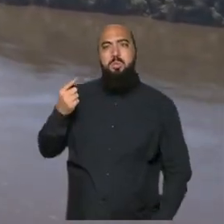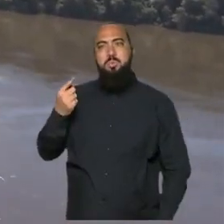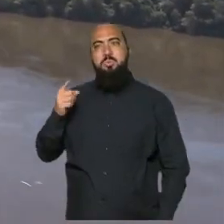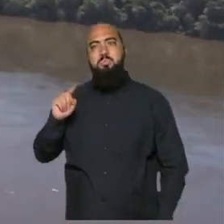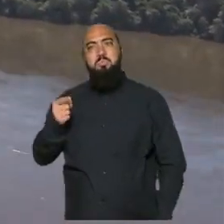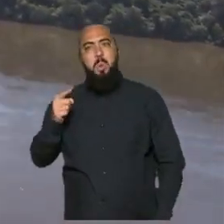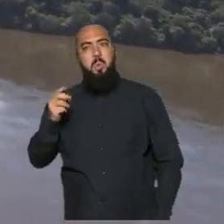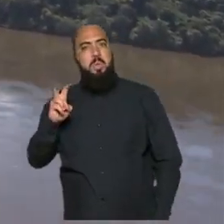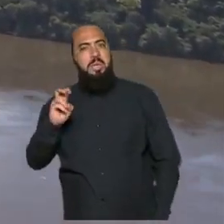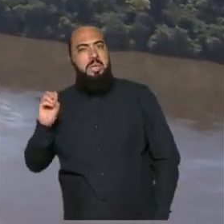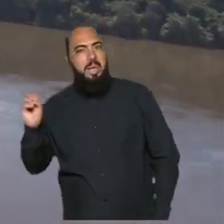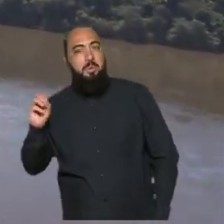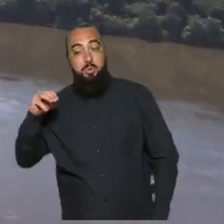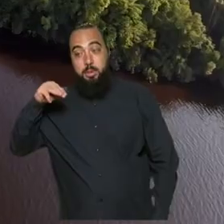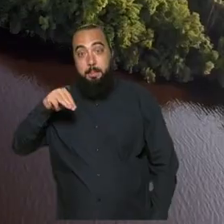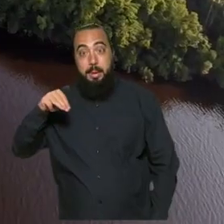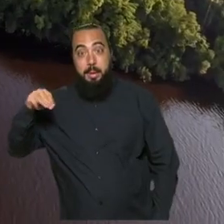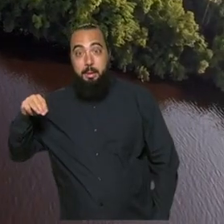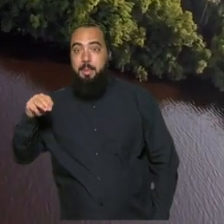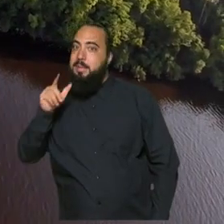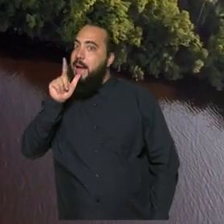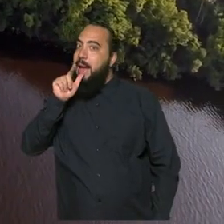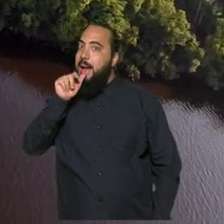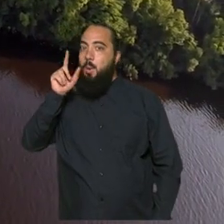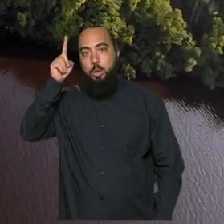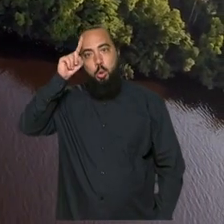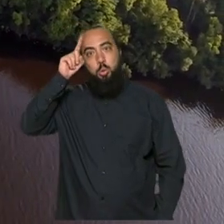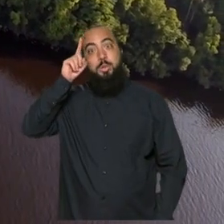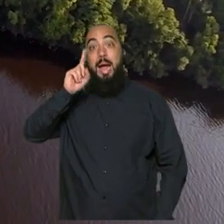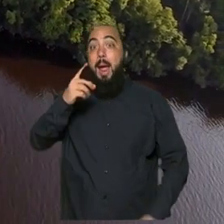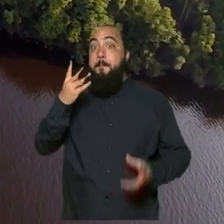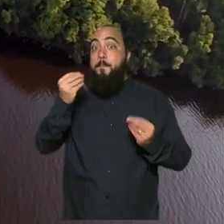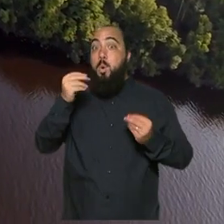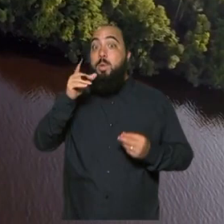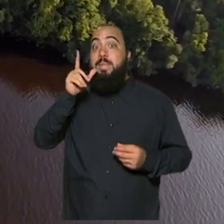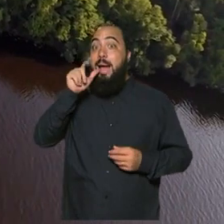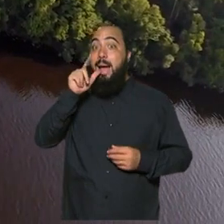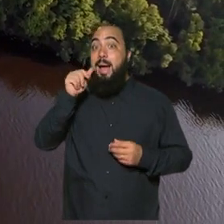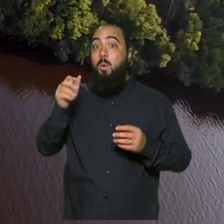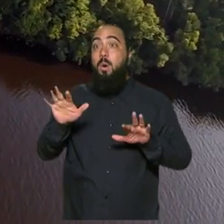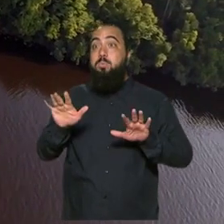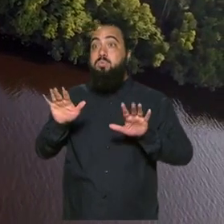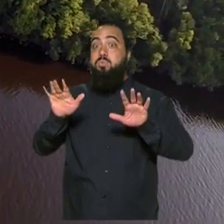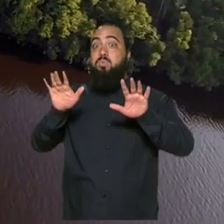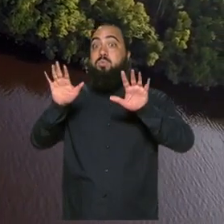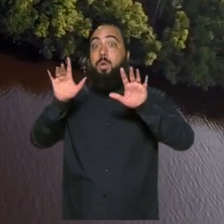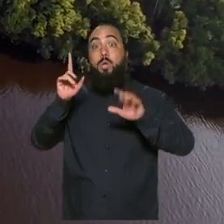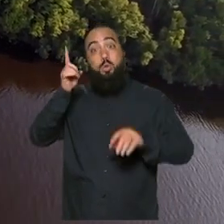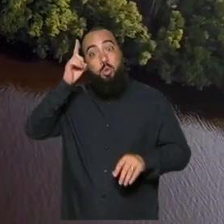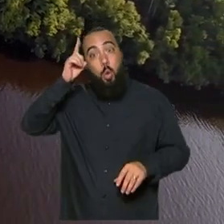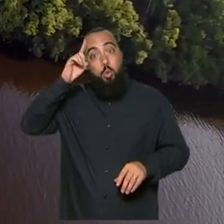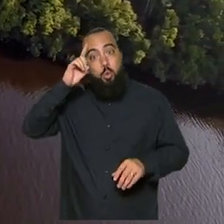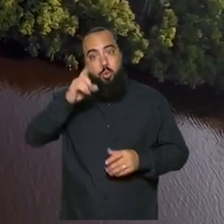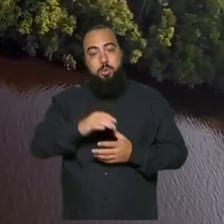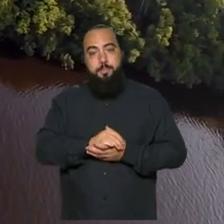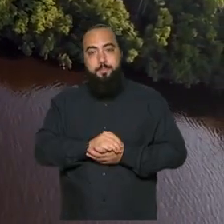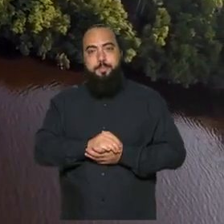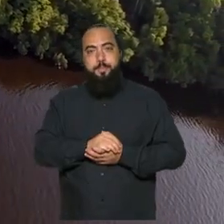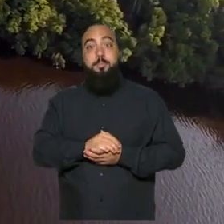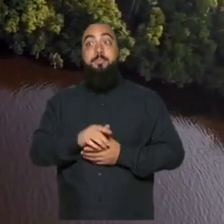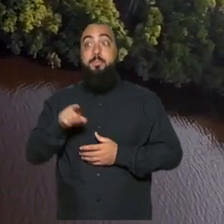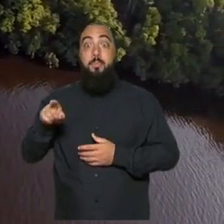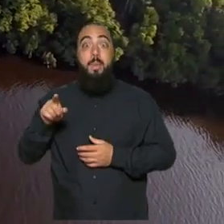de água por ano. É muita água, né? Que evapora todos os dias e esse pool de